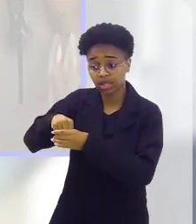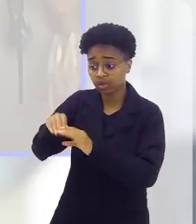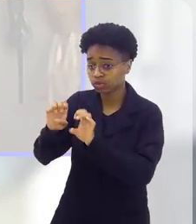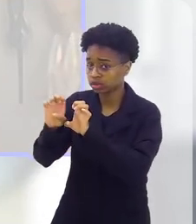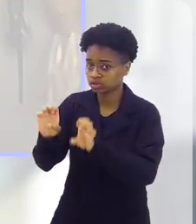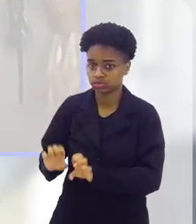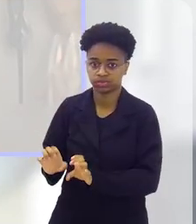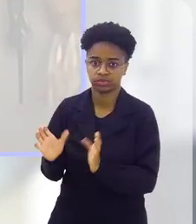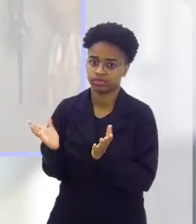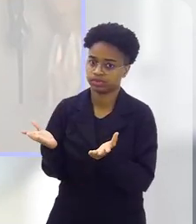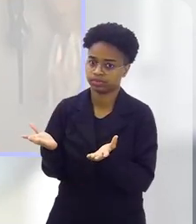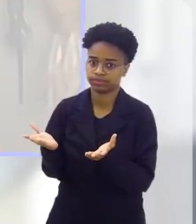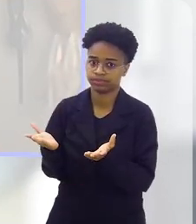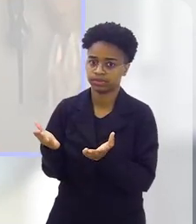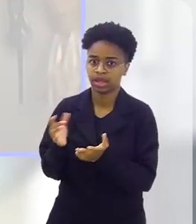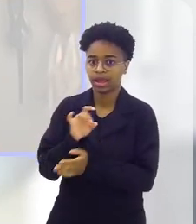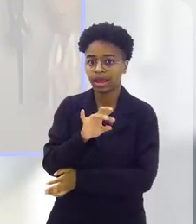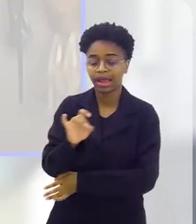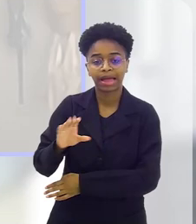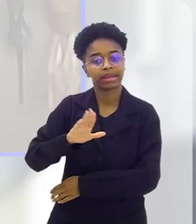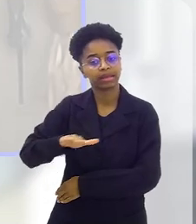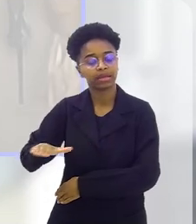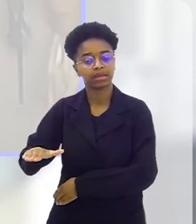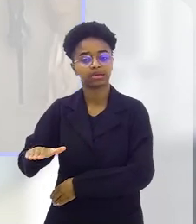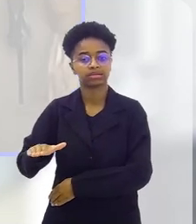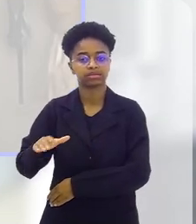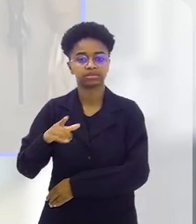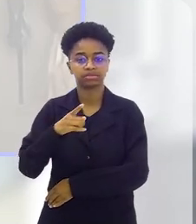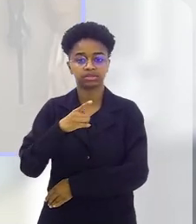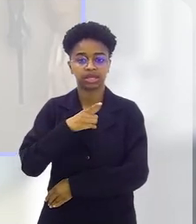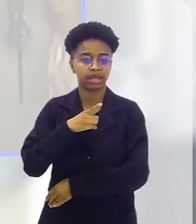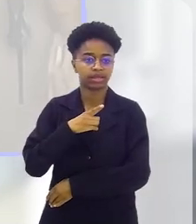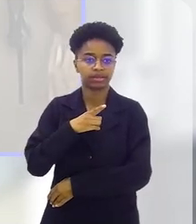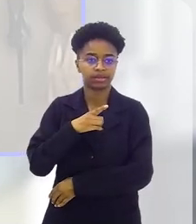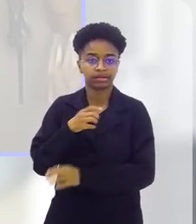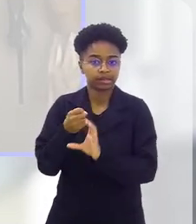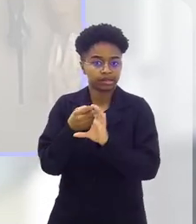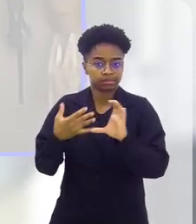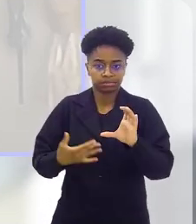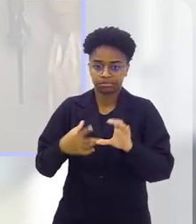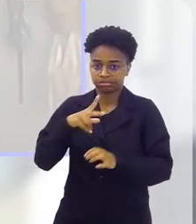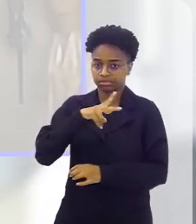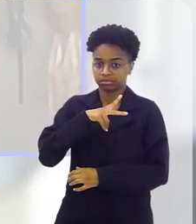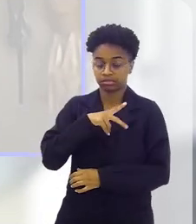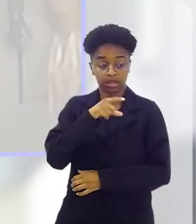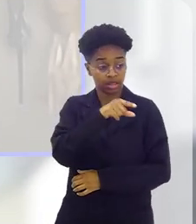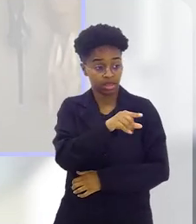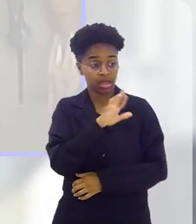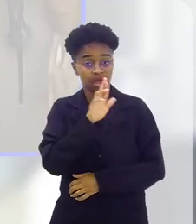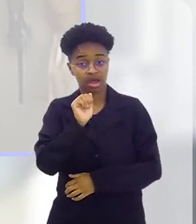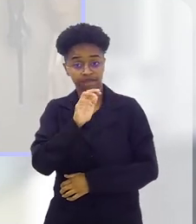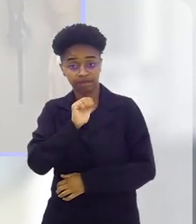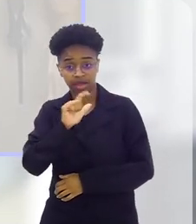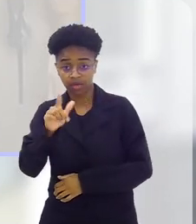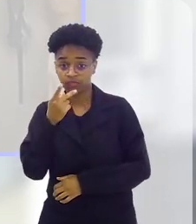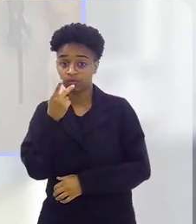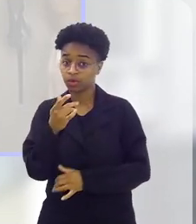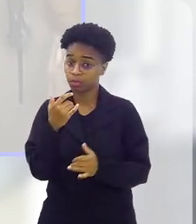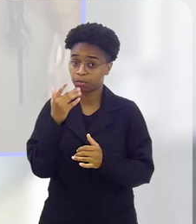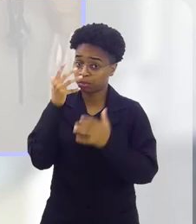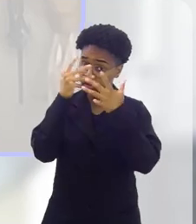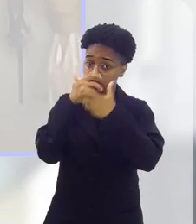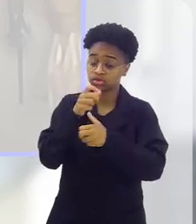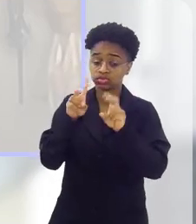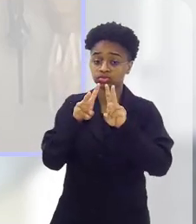naquela estrutura, né? Cada criança tem a sua individualidade. O Rafael falou muito bonito,